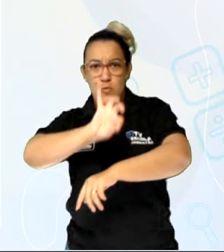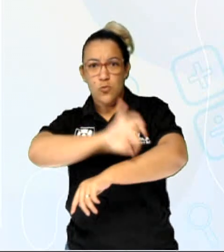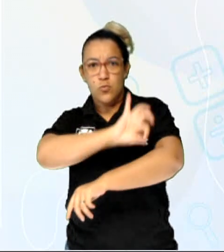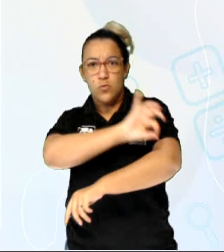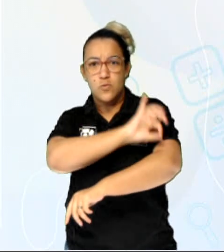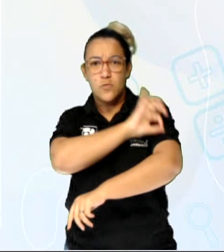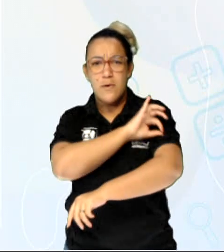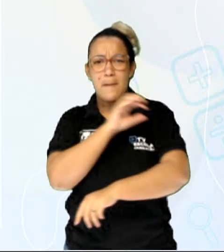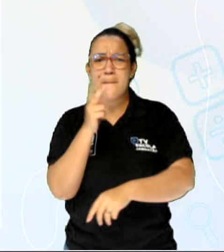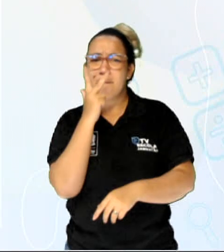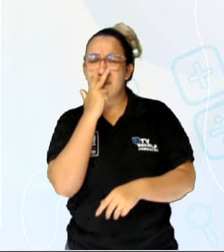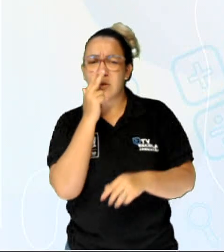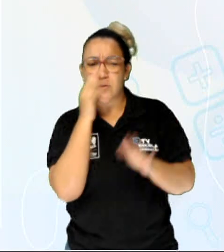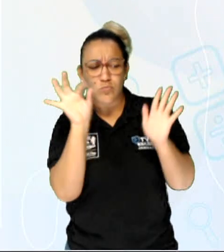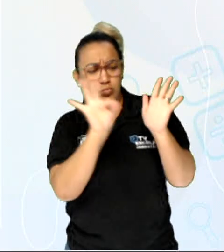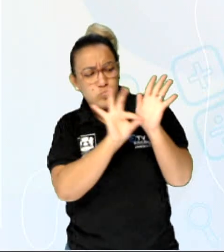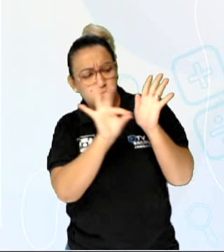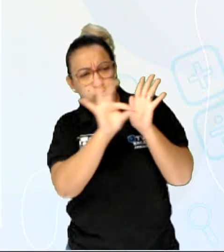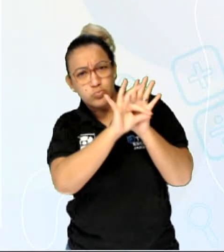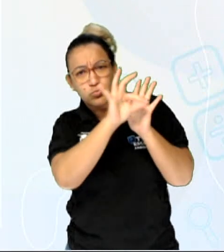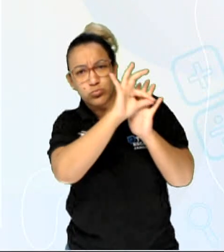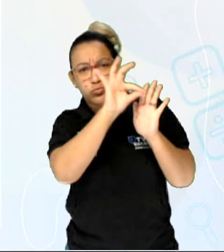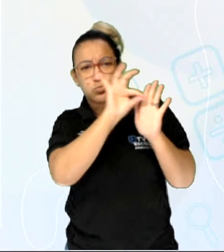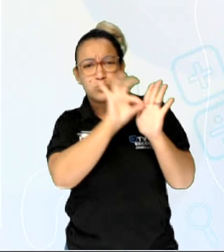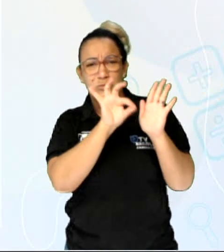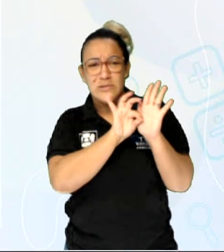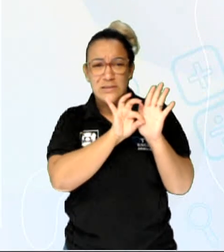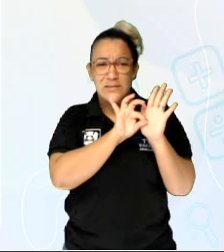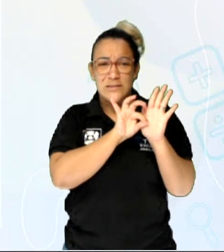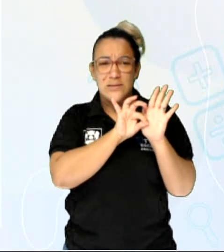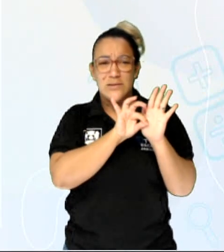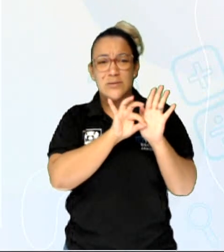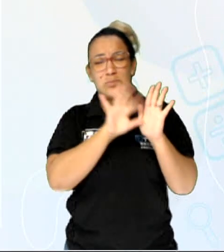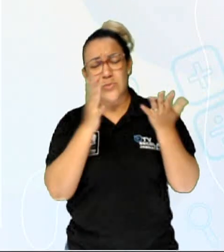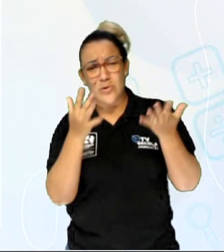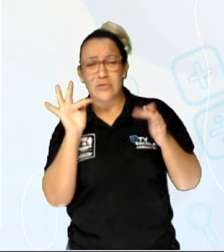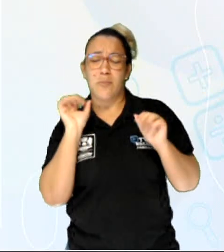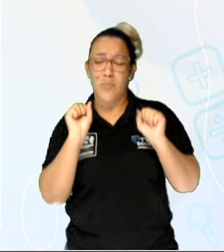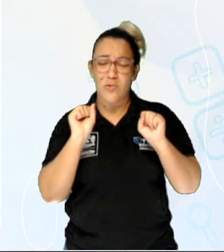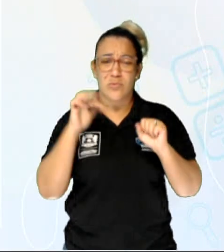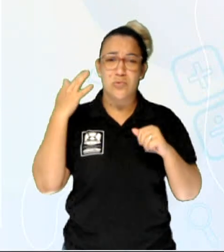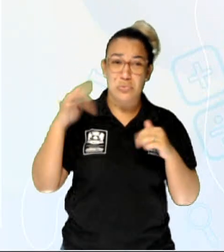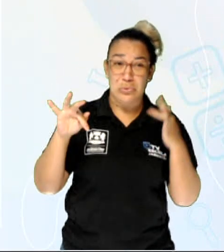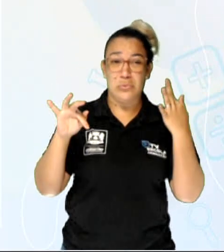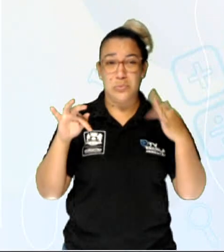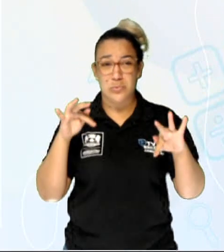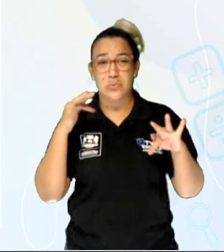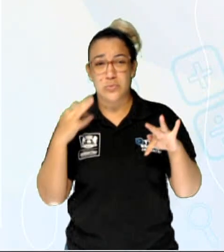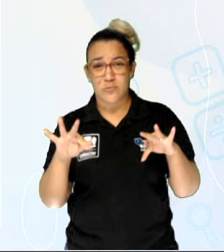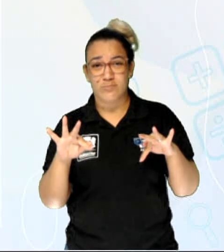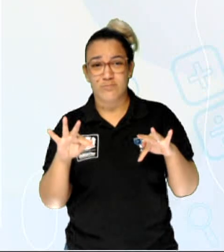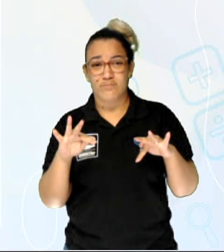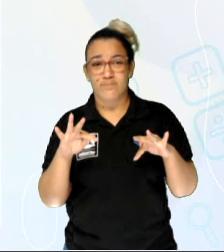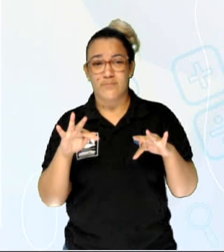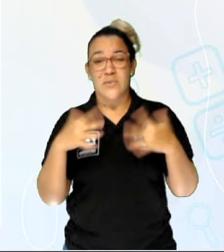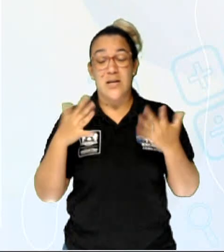parecido com verrugas também, né, que incomodam um pouco e também passam o quê? Despercebido, depois